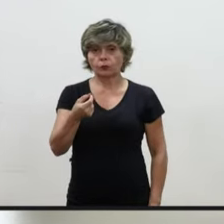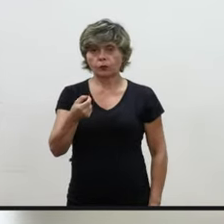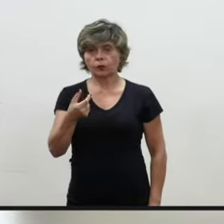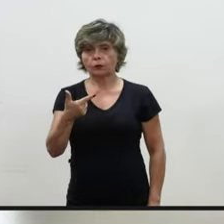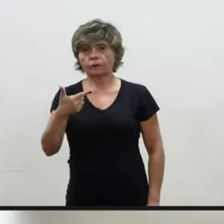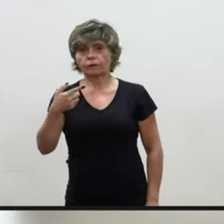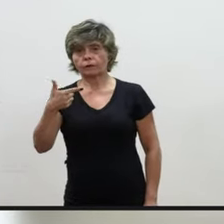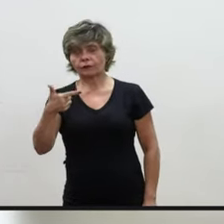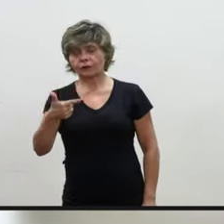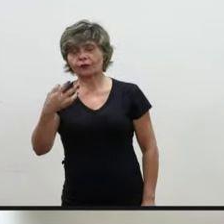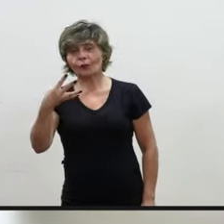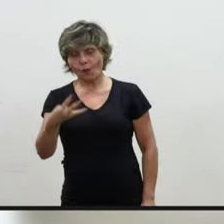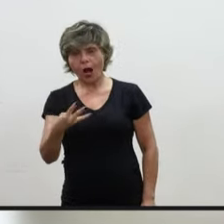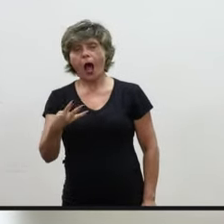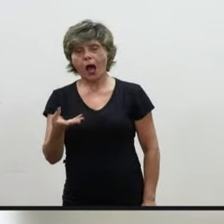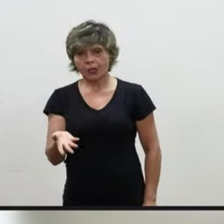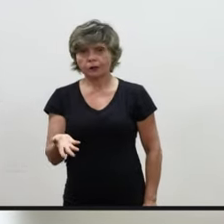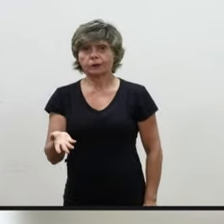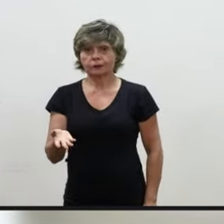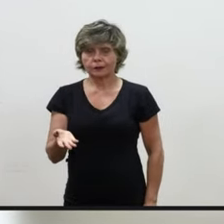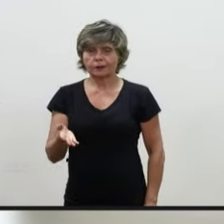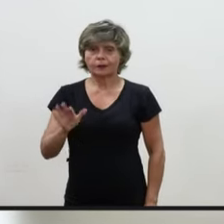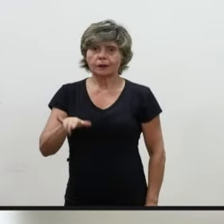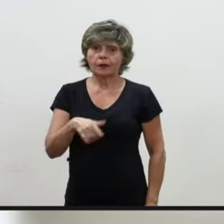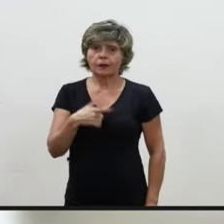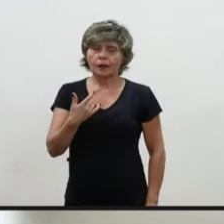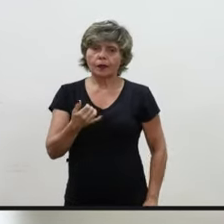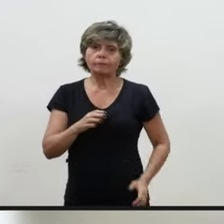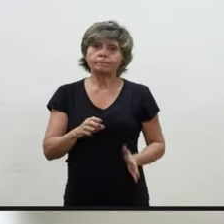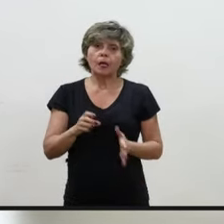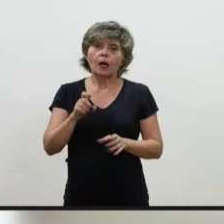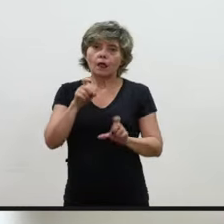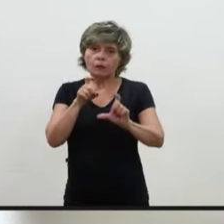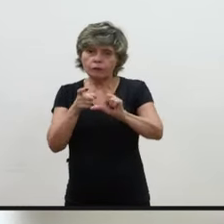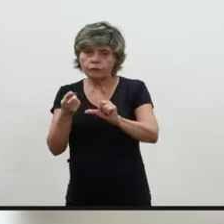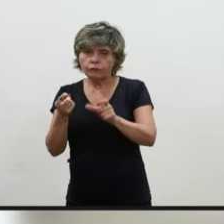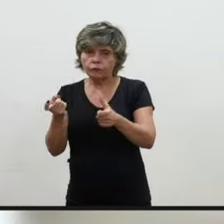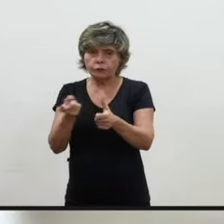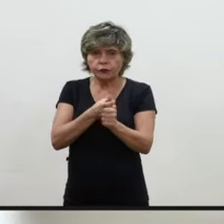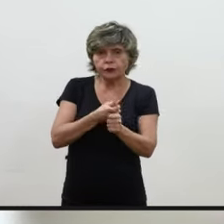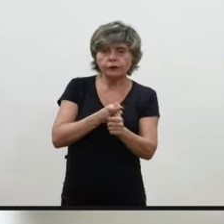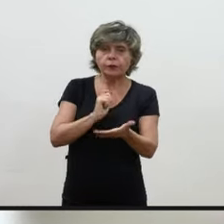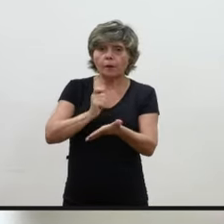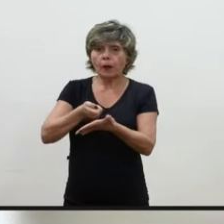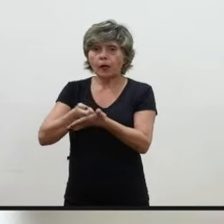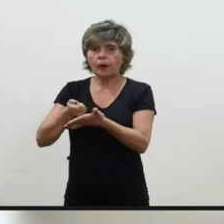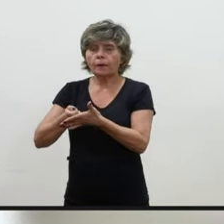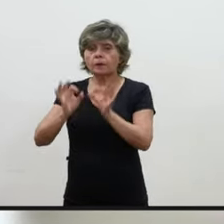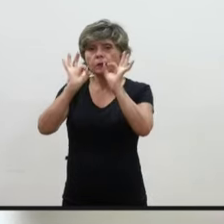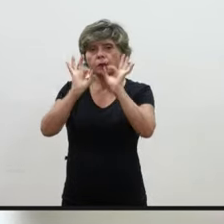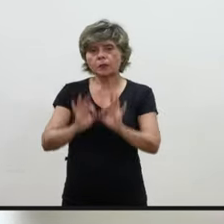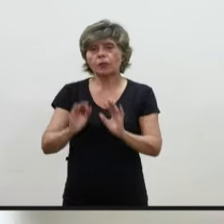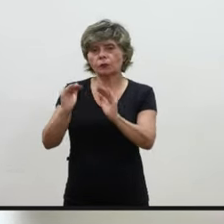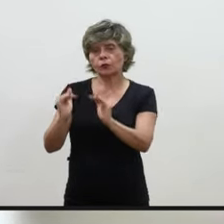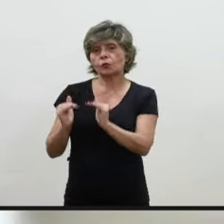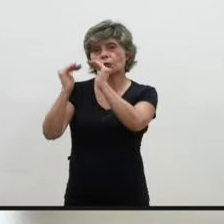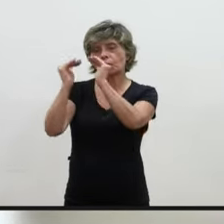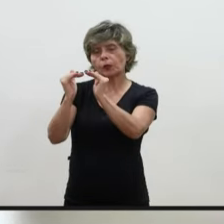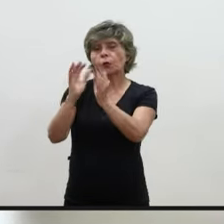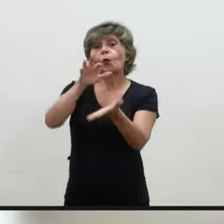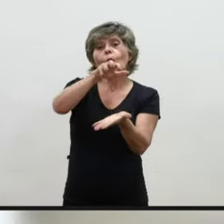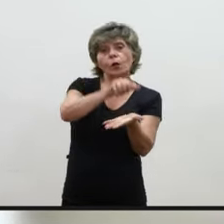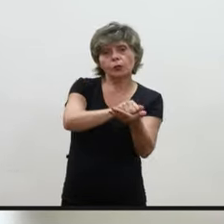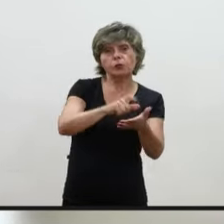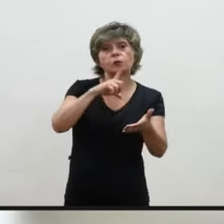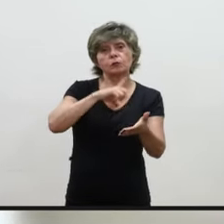quanto na análise da prestação de contas, imputação de débito pelo pagamento e subsídio em valor superior ao registrado